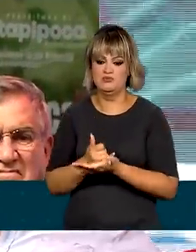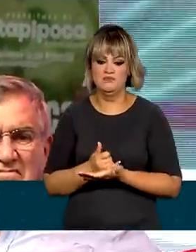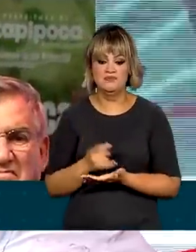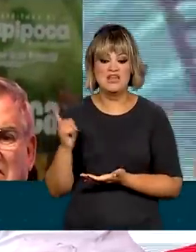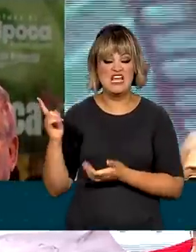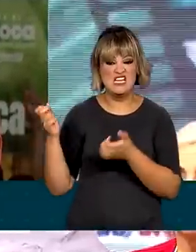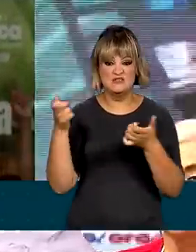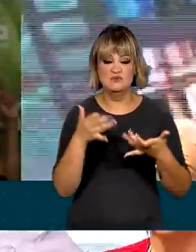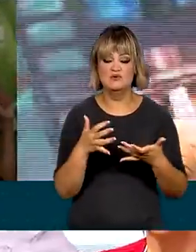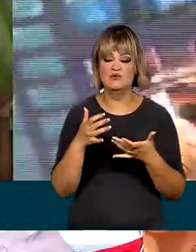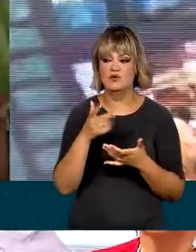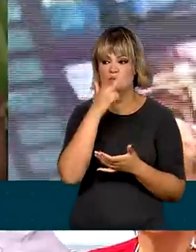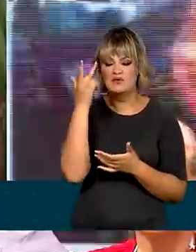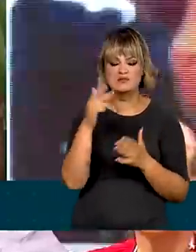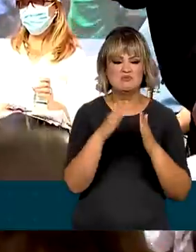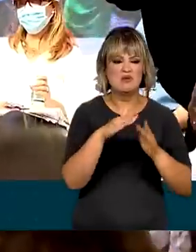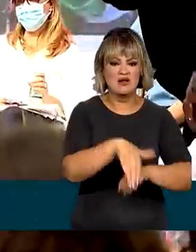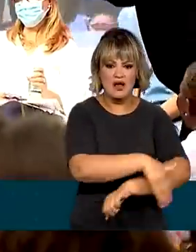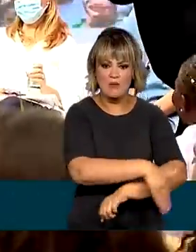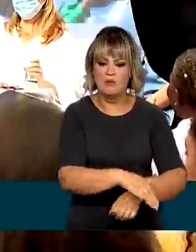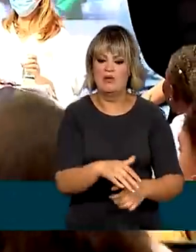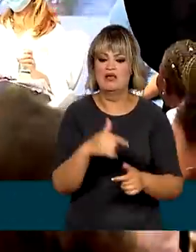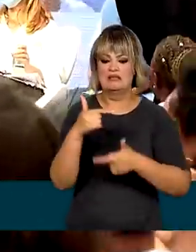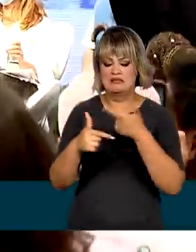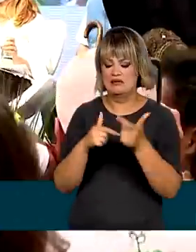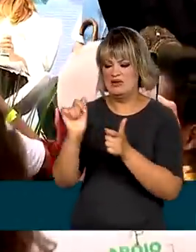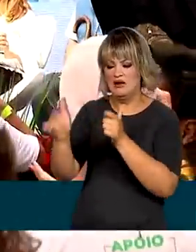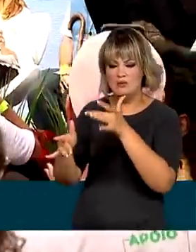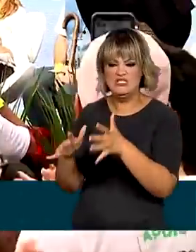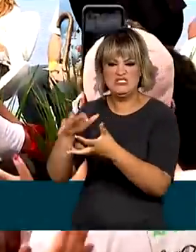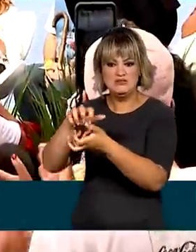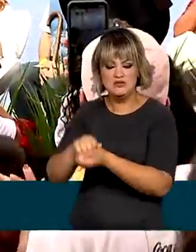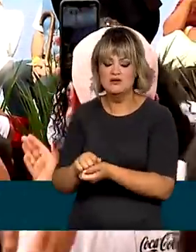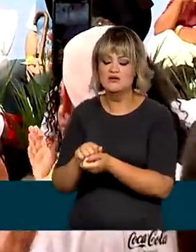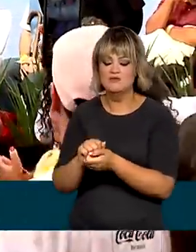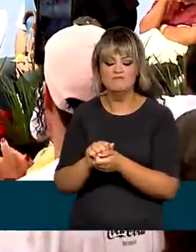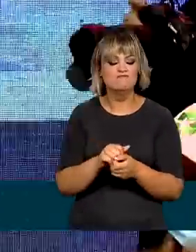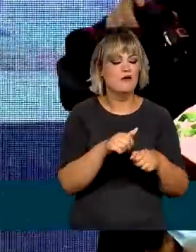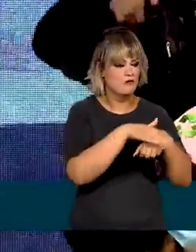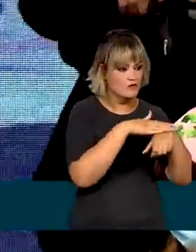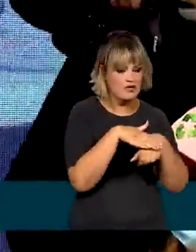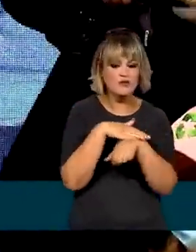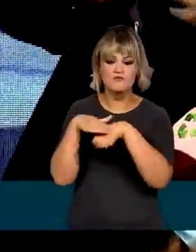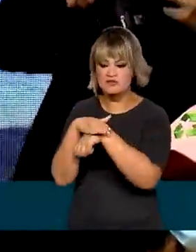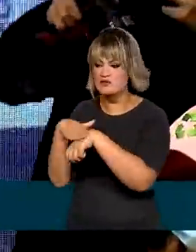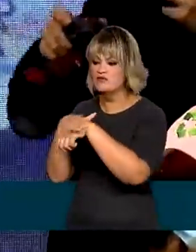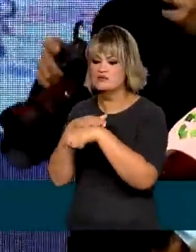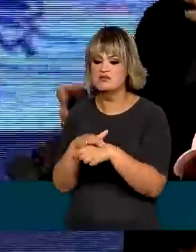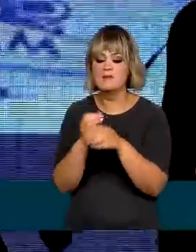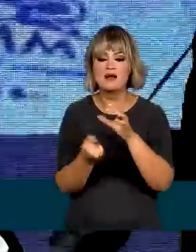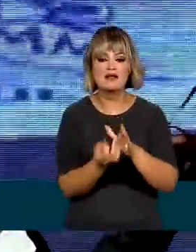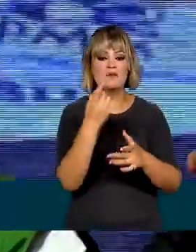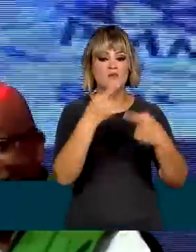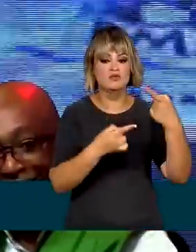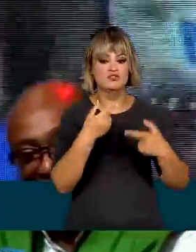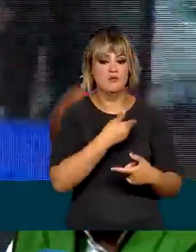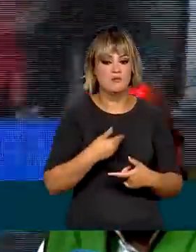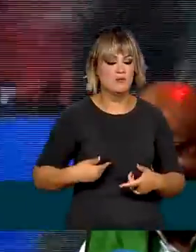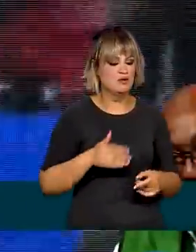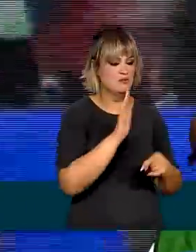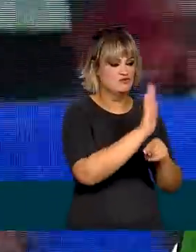e pessoas em situação de rua para traçar políticas públicas específicas para esse segmento da sociedade.